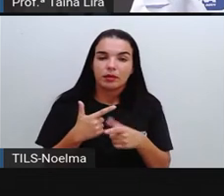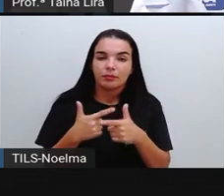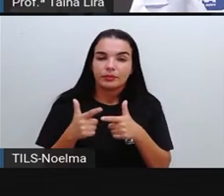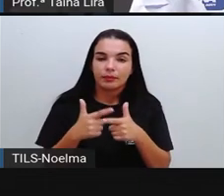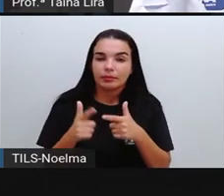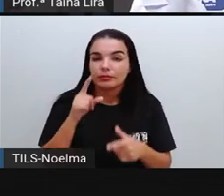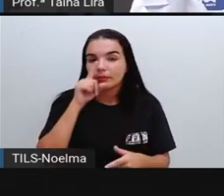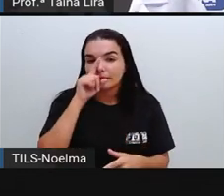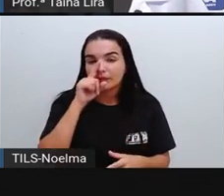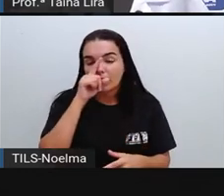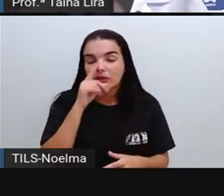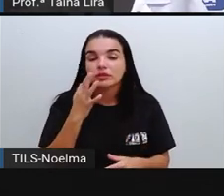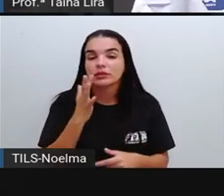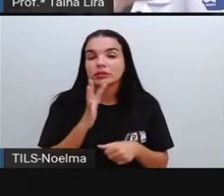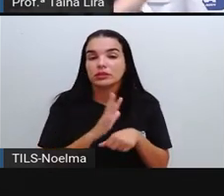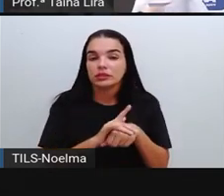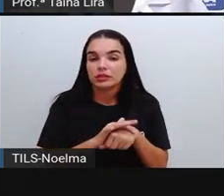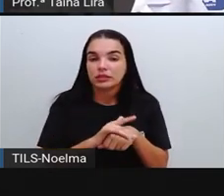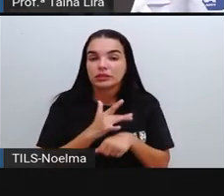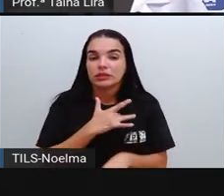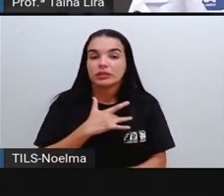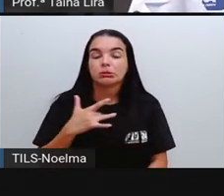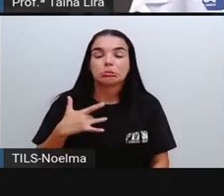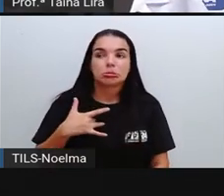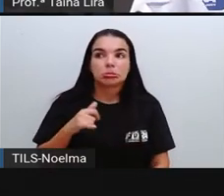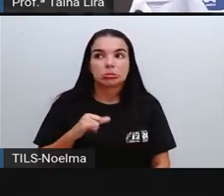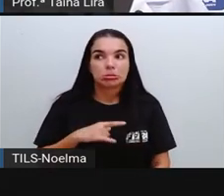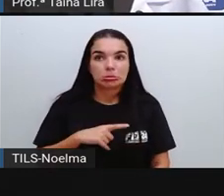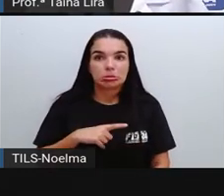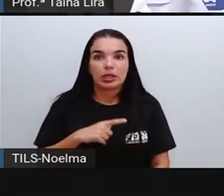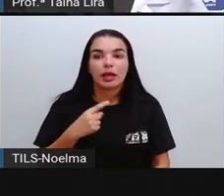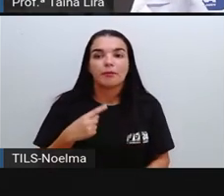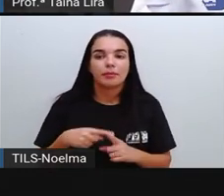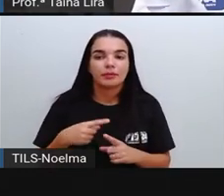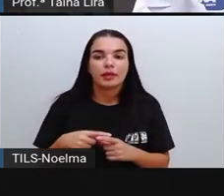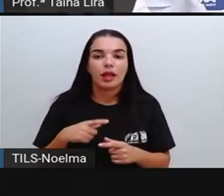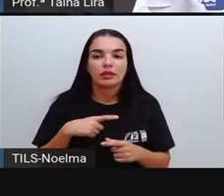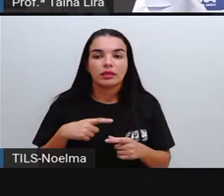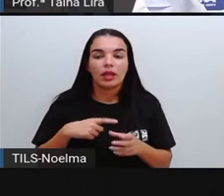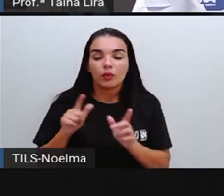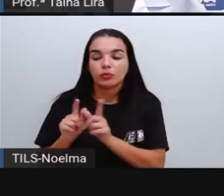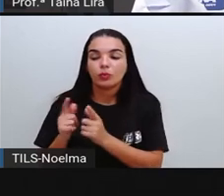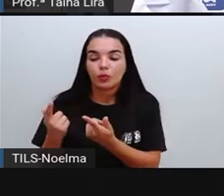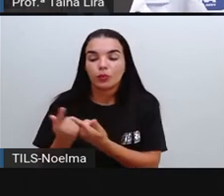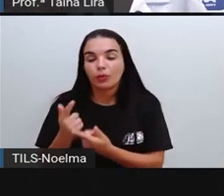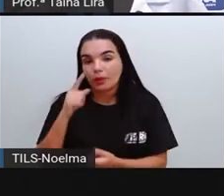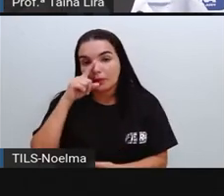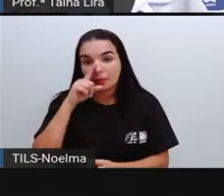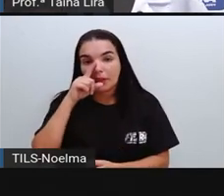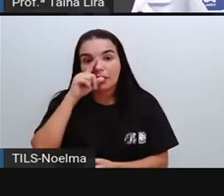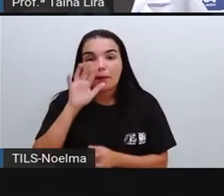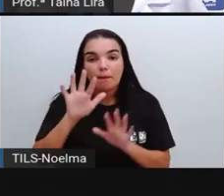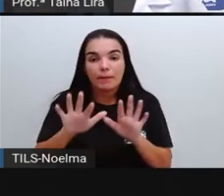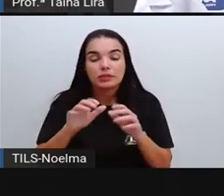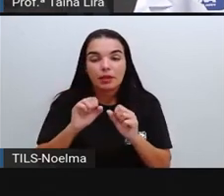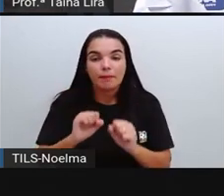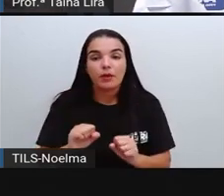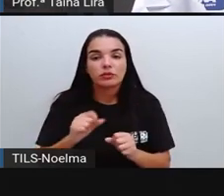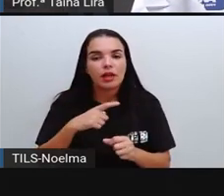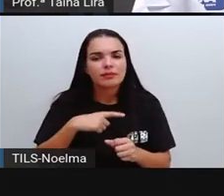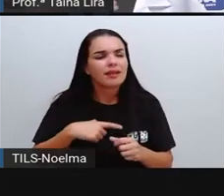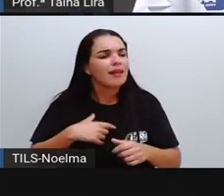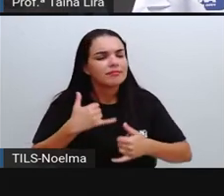como, né? Estar ali presente na escola porque fazem parte do grupo de risco, mas pode montar um